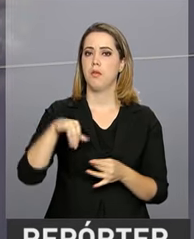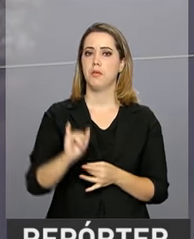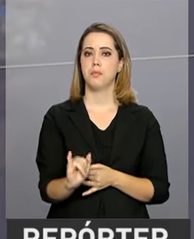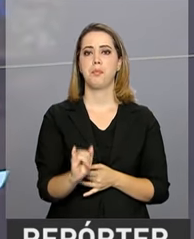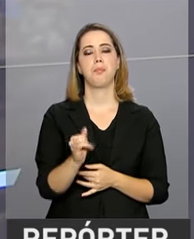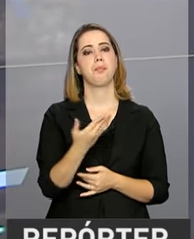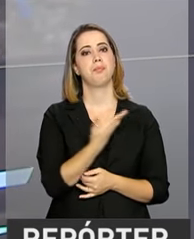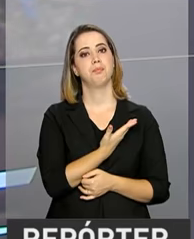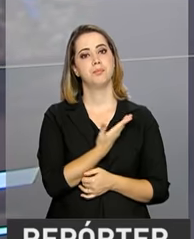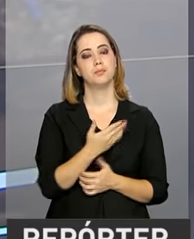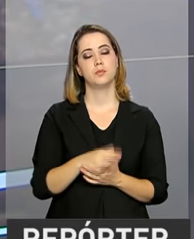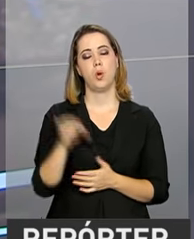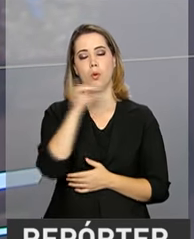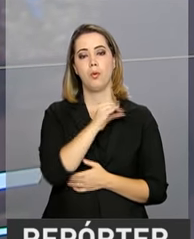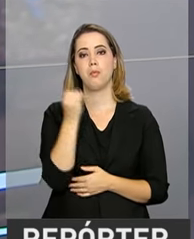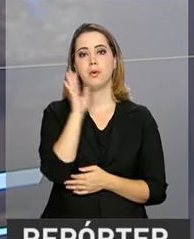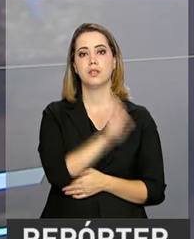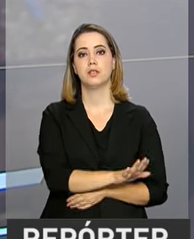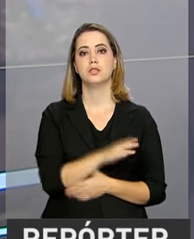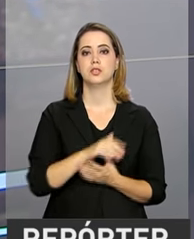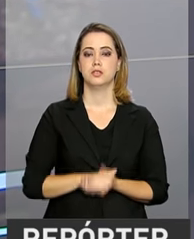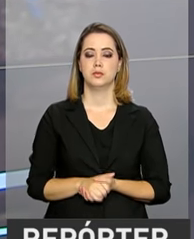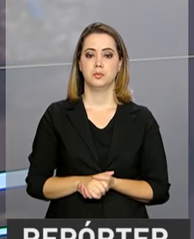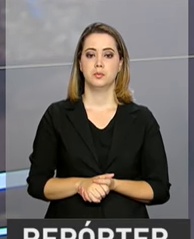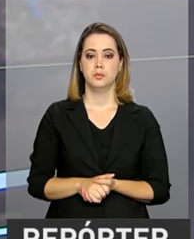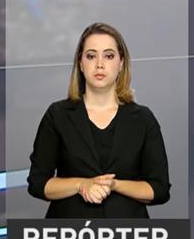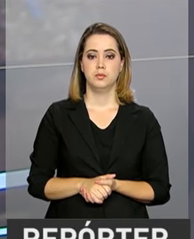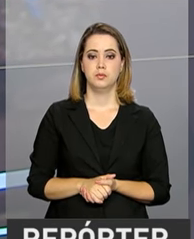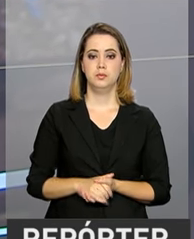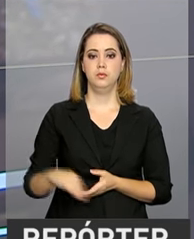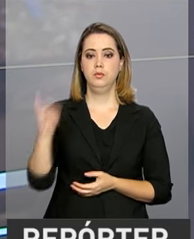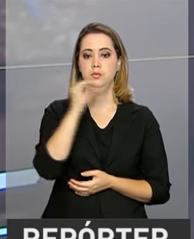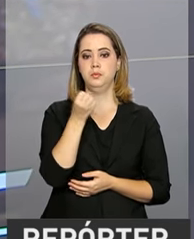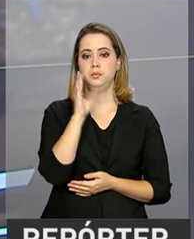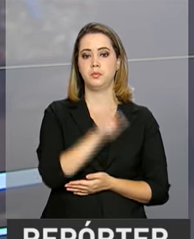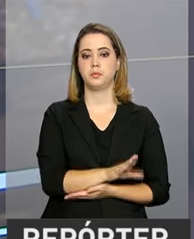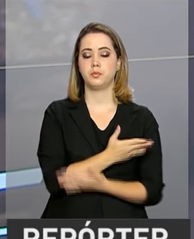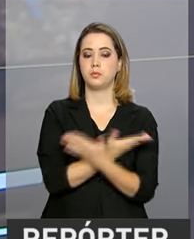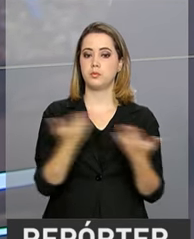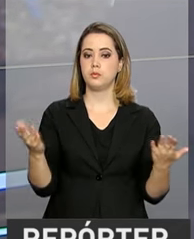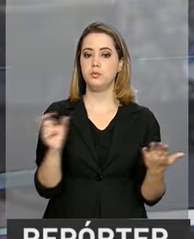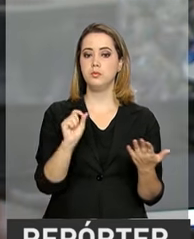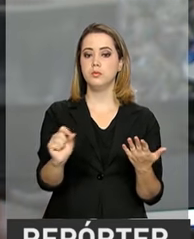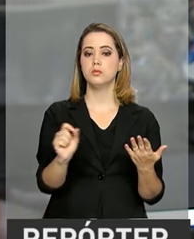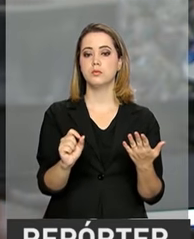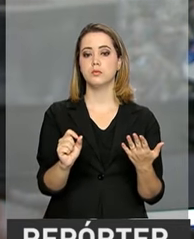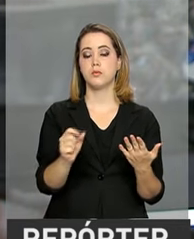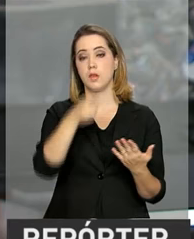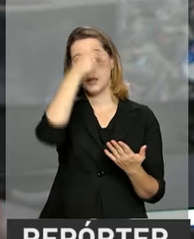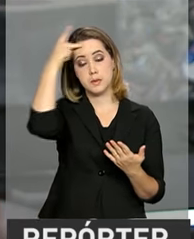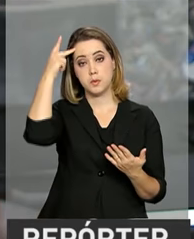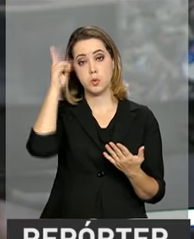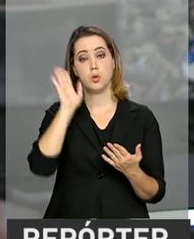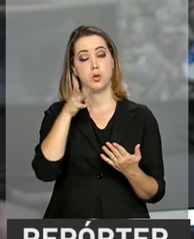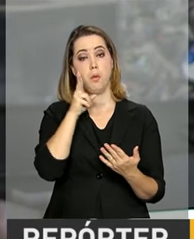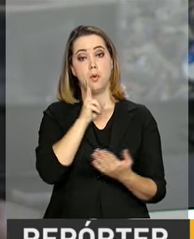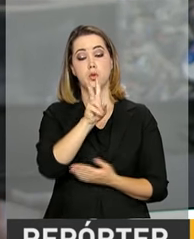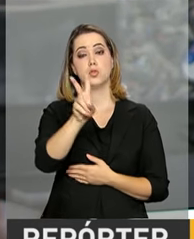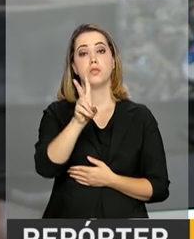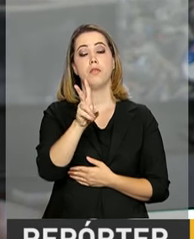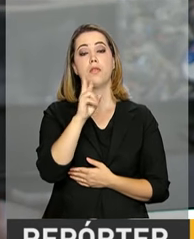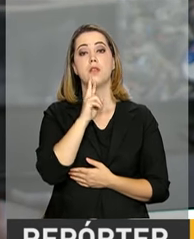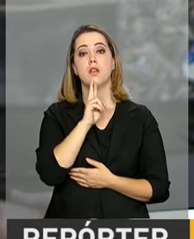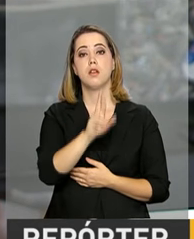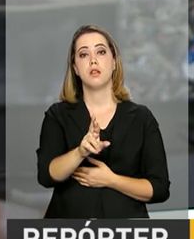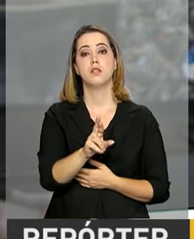repórter Ney Pereira. Olá Ney, boa tarde para você. Boa tarde Roberto, boa tarde a todos. Os candidatos já podem conferir o